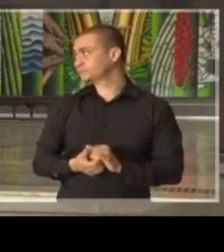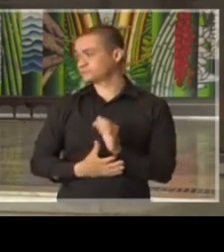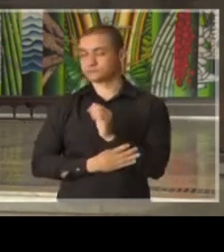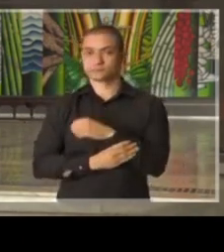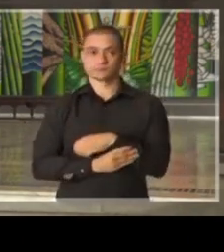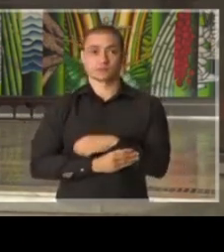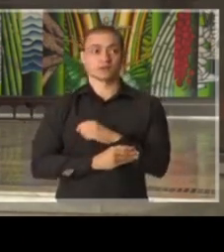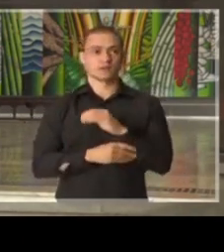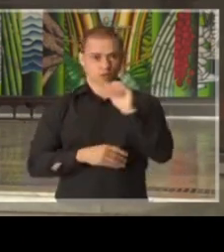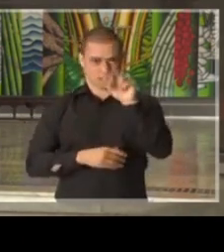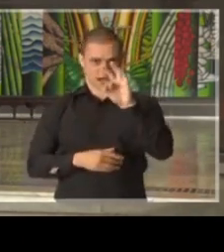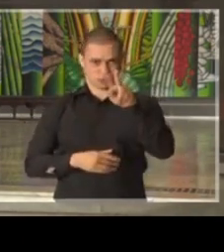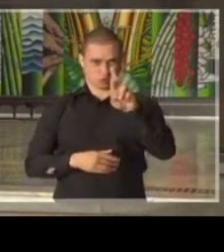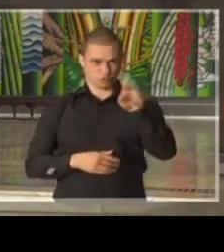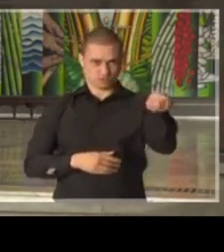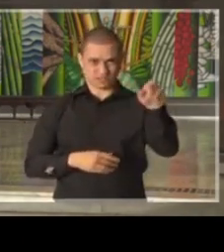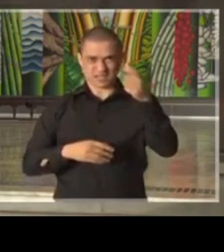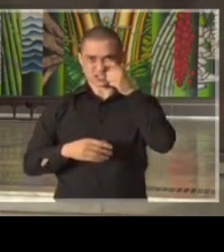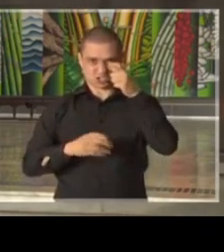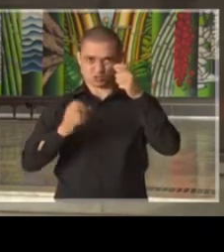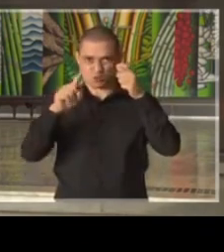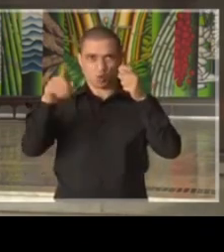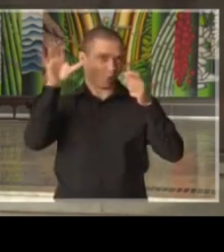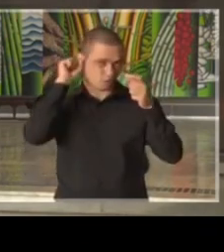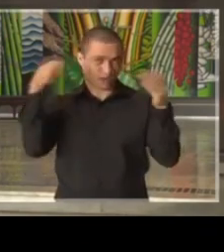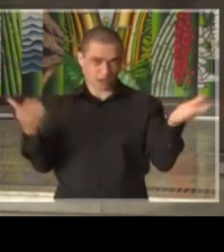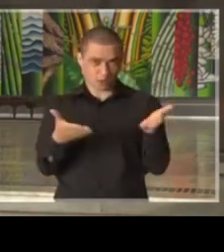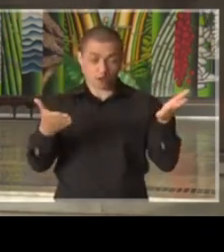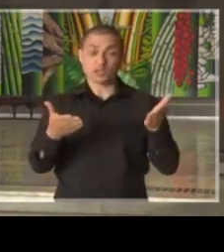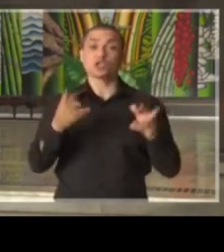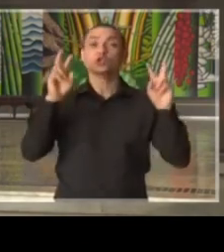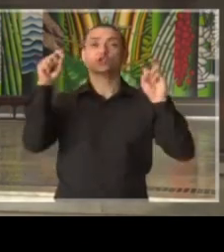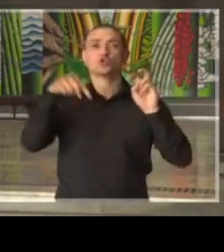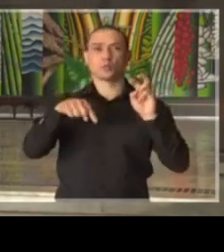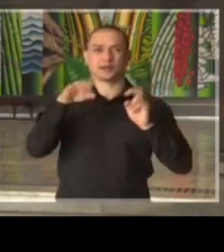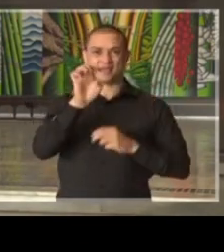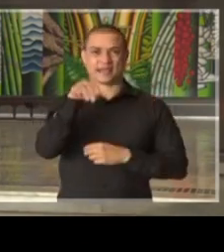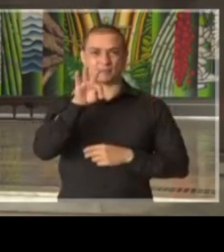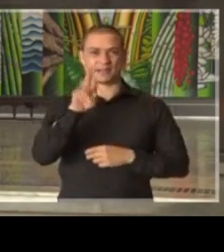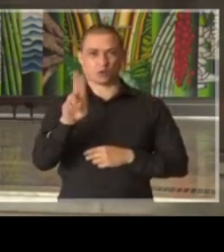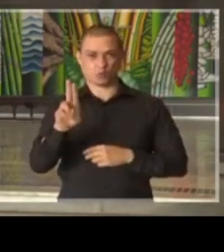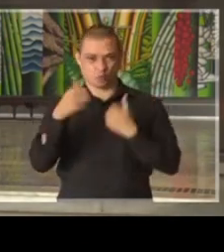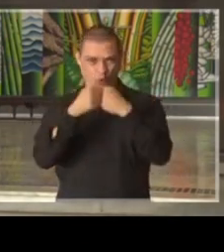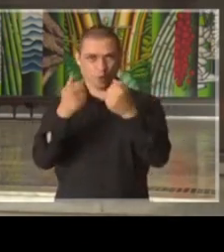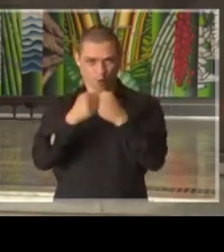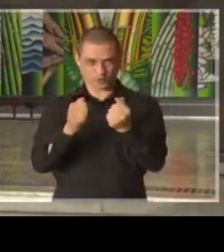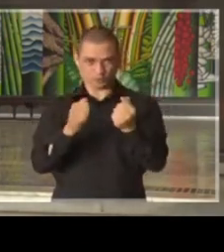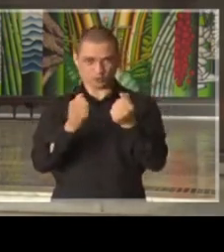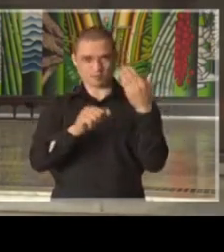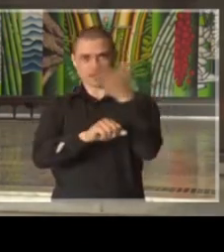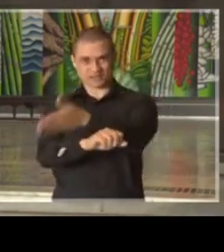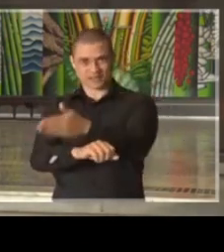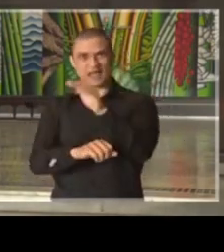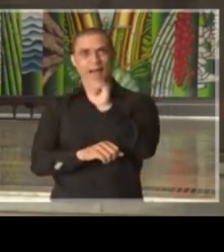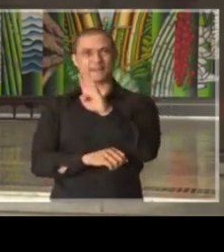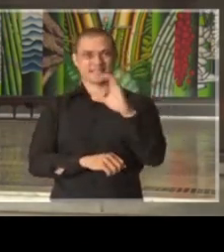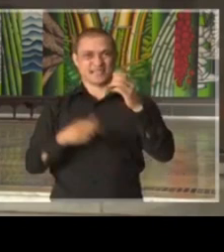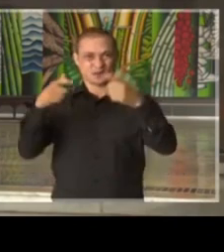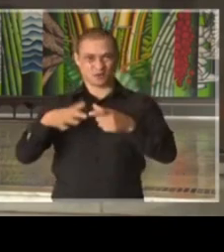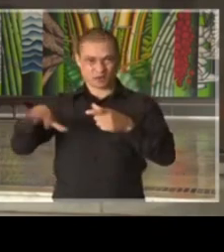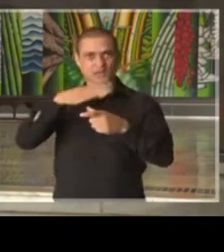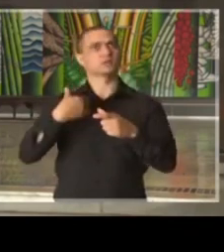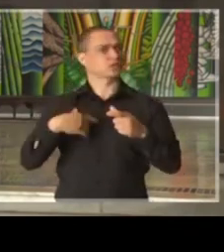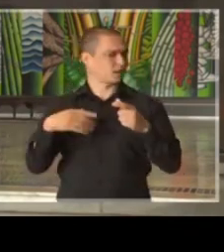Arthur, você que está nos ouvindo ou assistindo neste momento, em relação à MTU e os ônibus que dão acesso ao ABC, isso já está